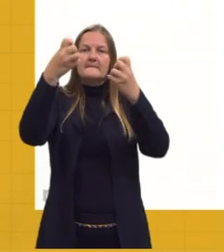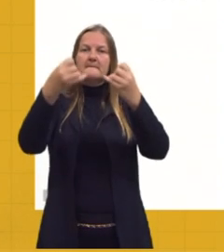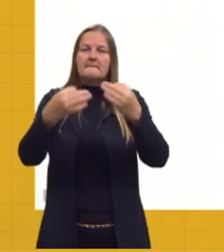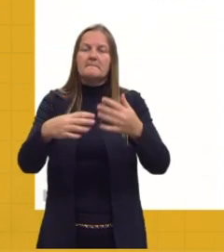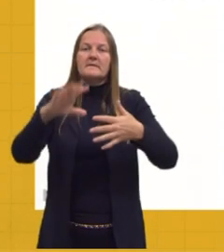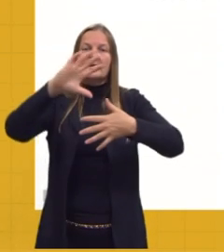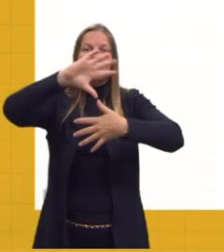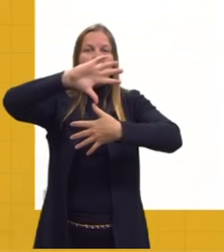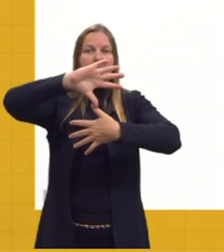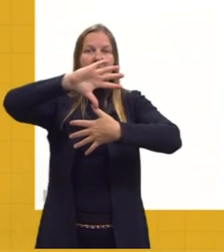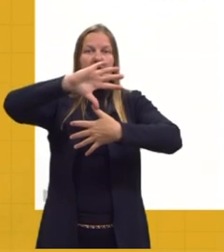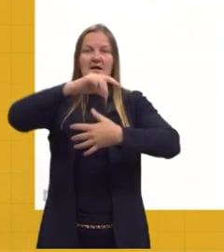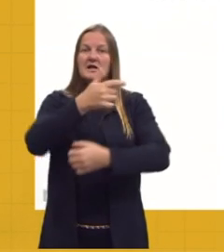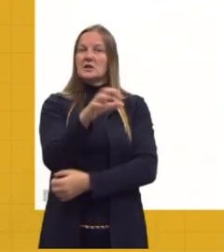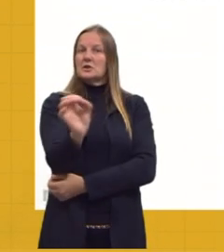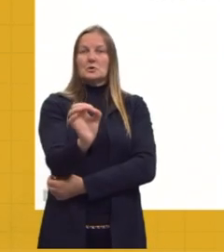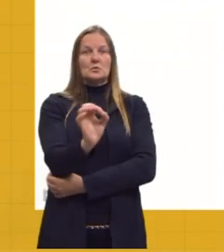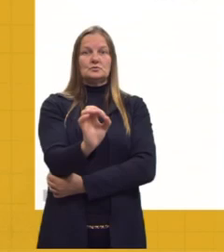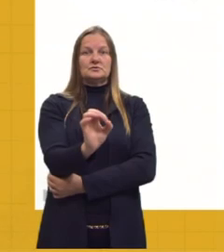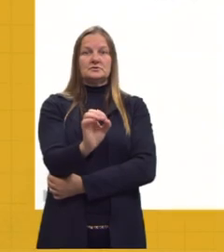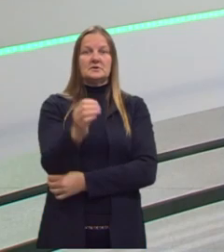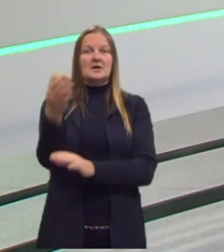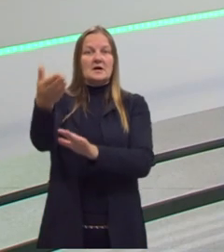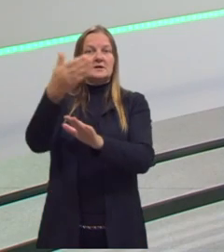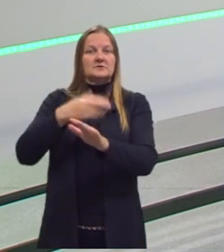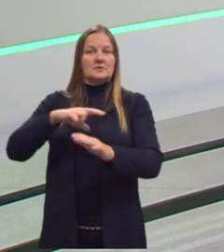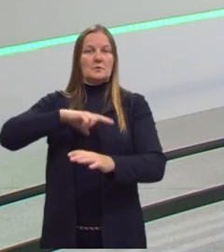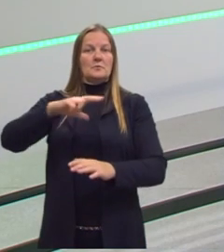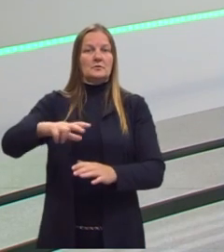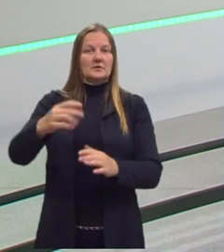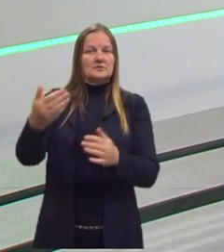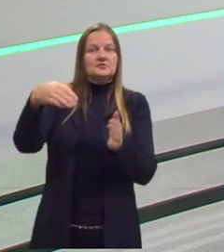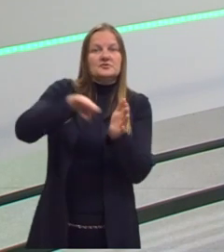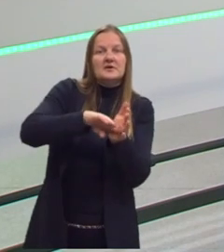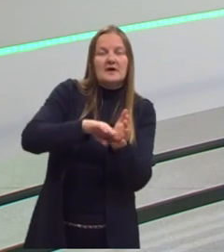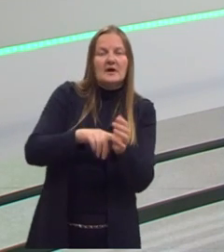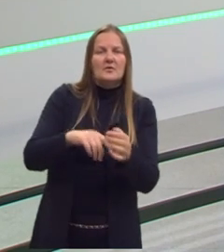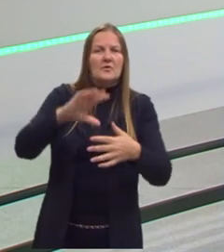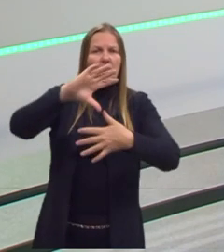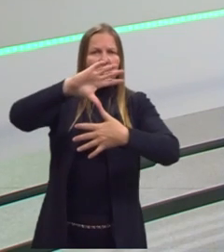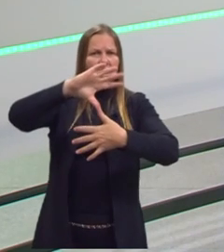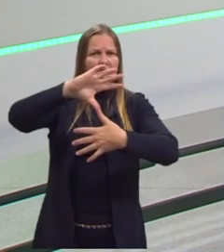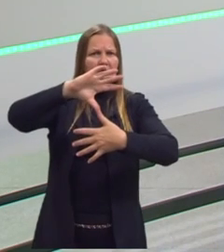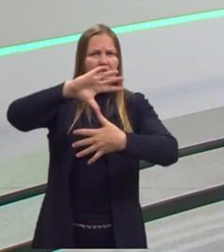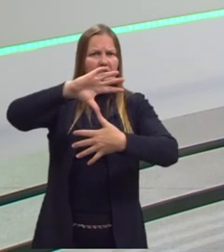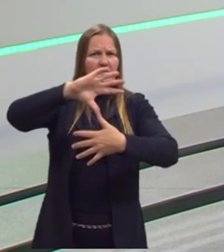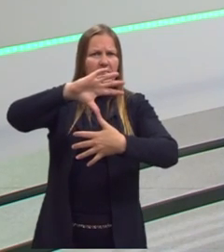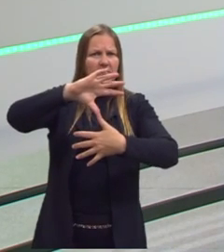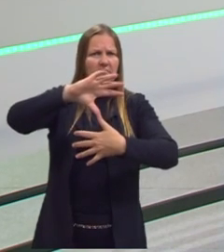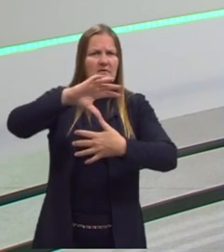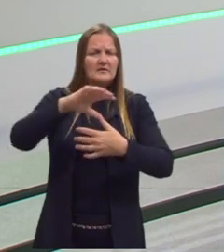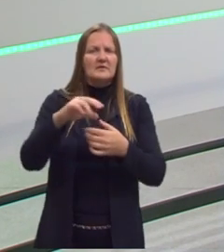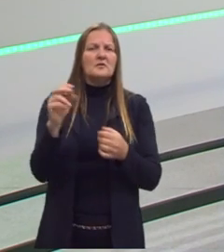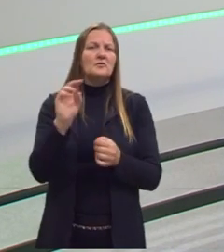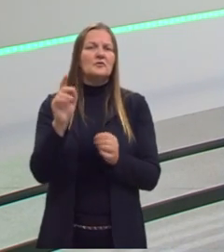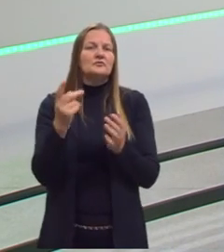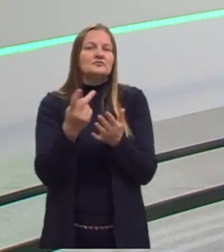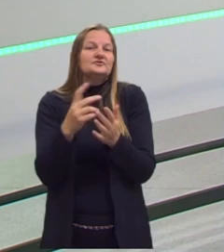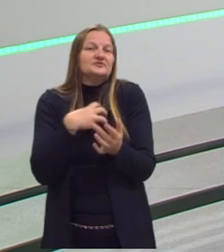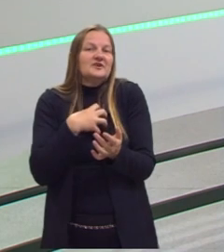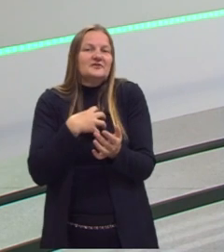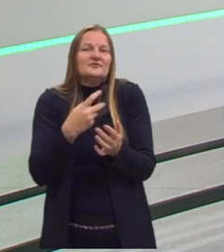Que a América não existia antes da chegada dos portugueses aqui. Que esse território era visto, era chamado de outras formas.